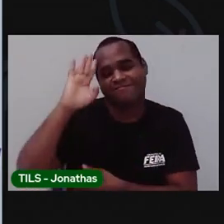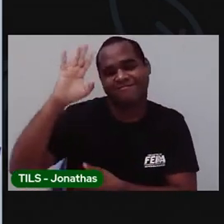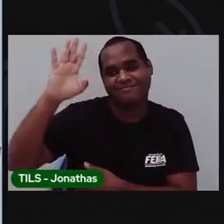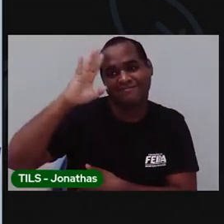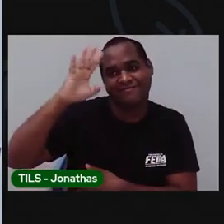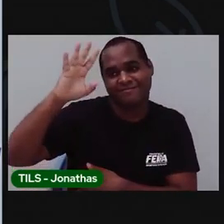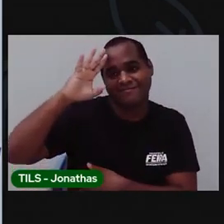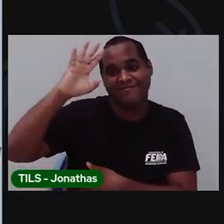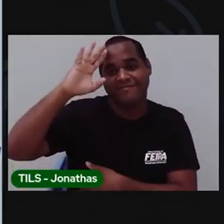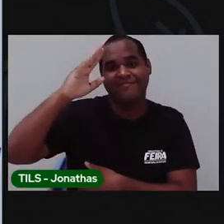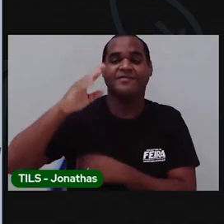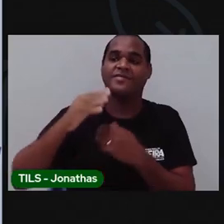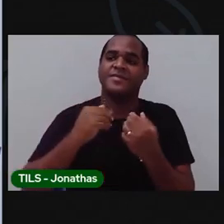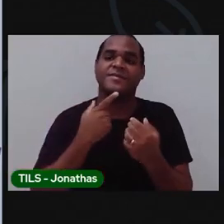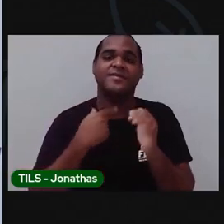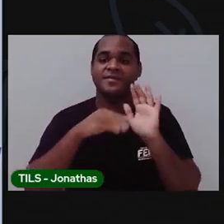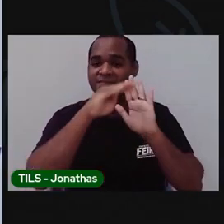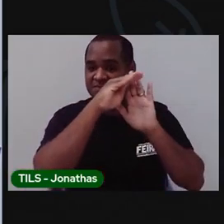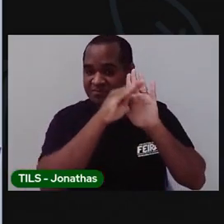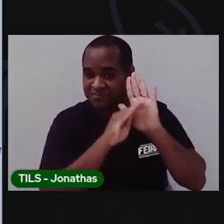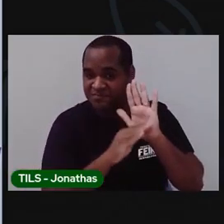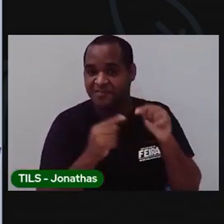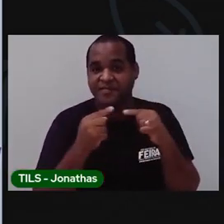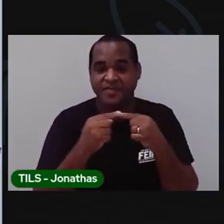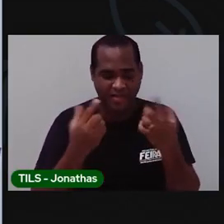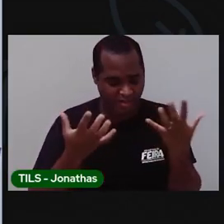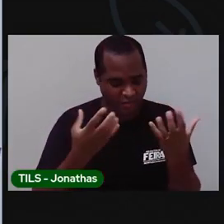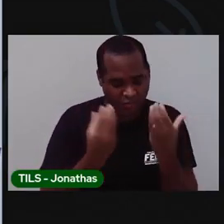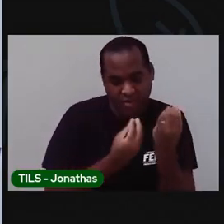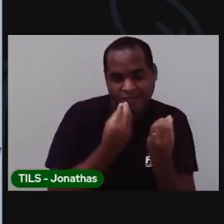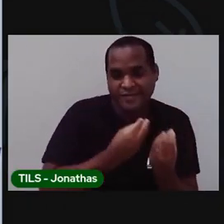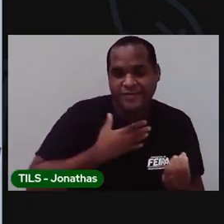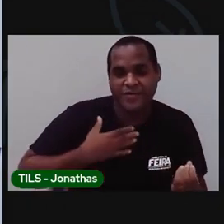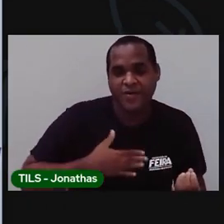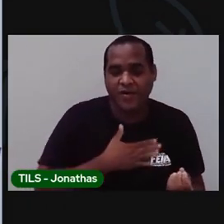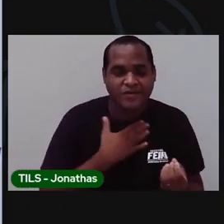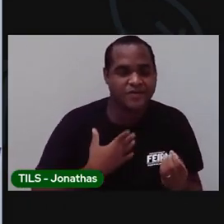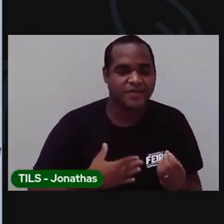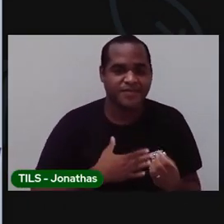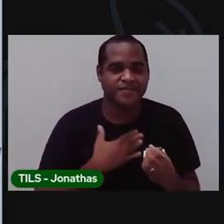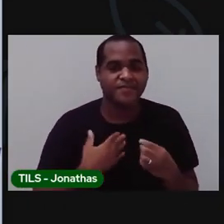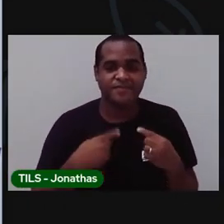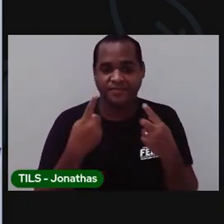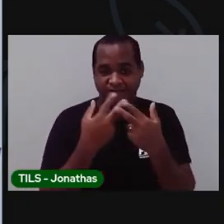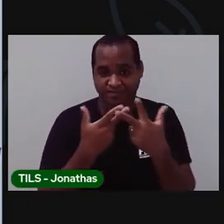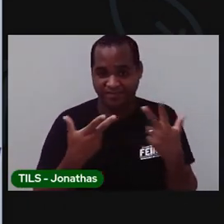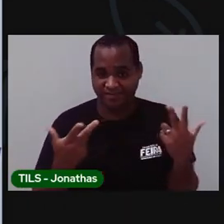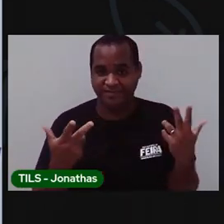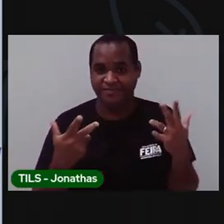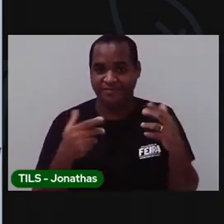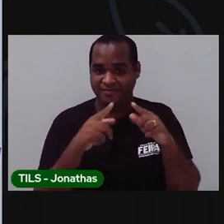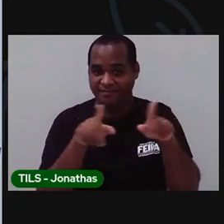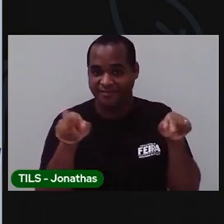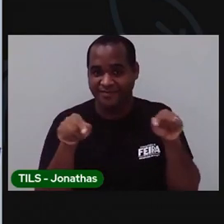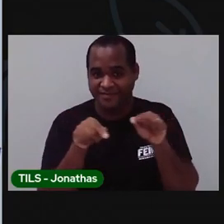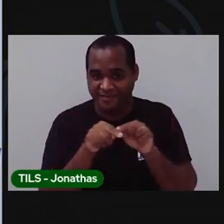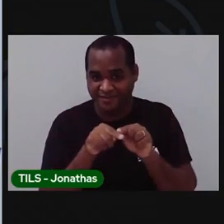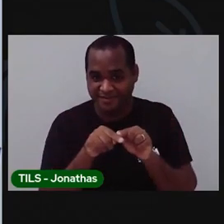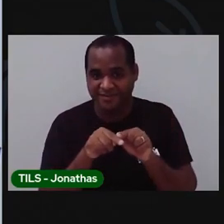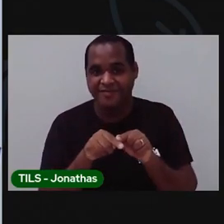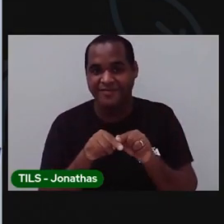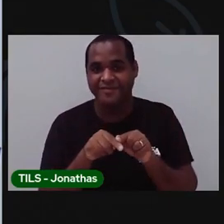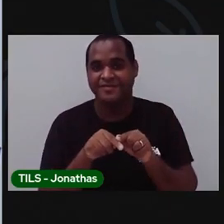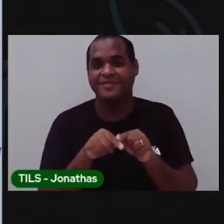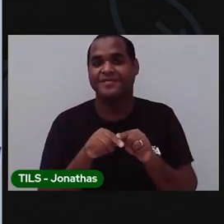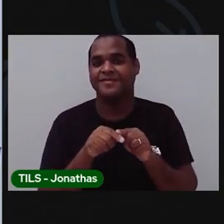assim. E eu faço uma listinha com as coisas que eu gostaria de fazer com os meus alunos dentro da sala. E nós